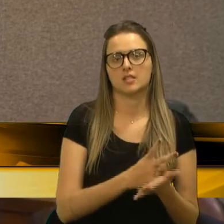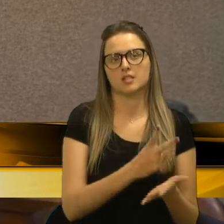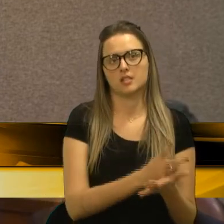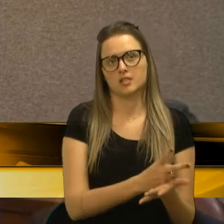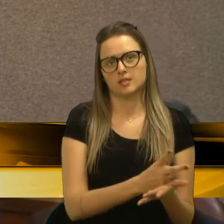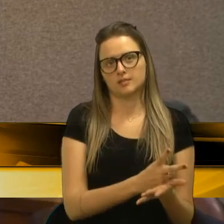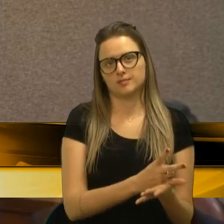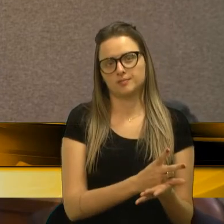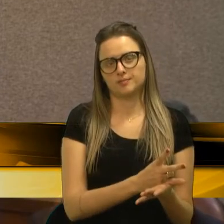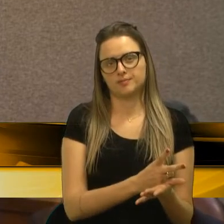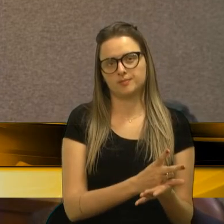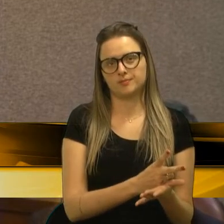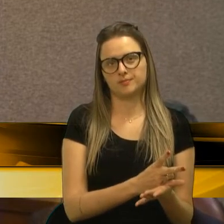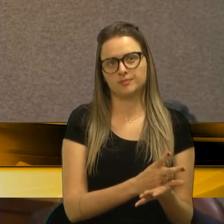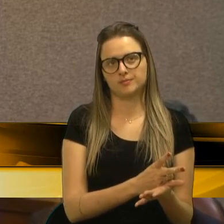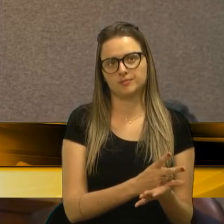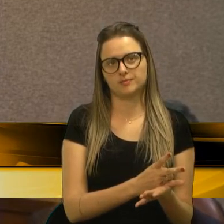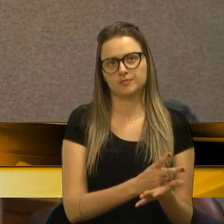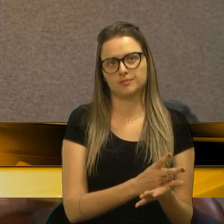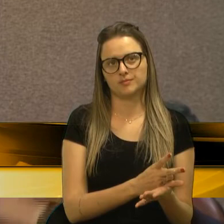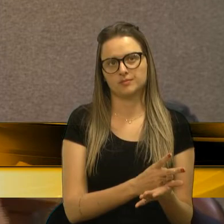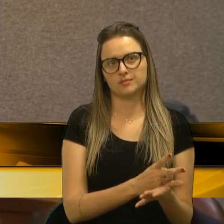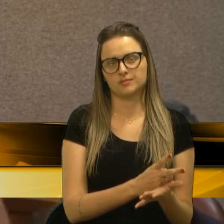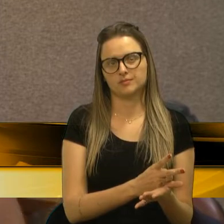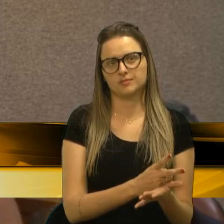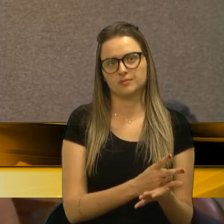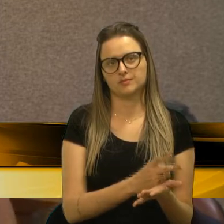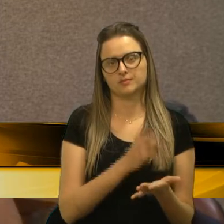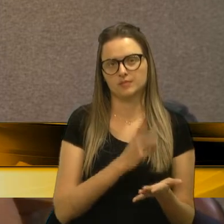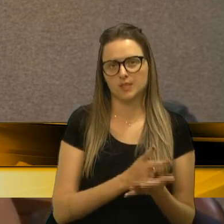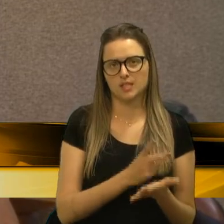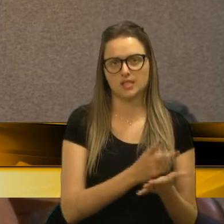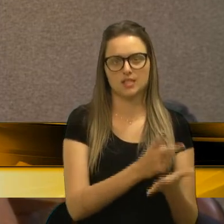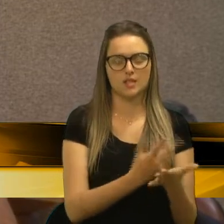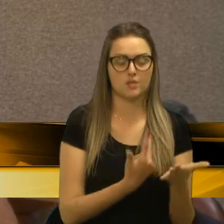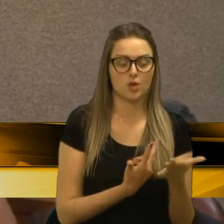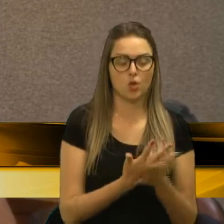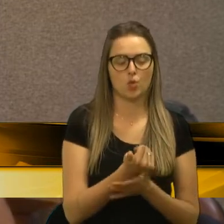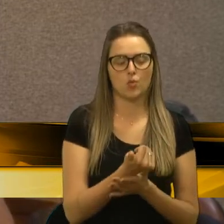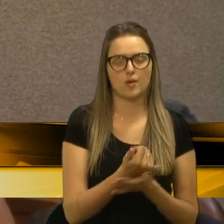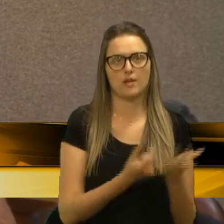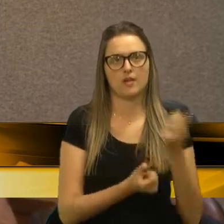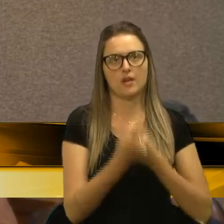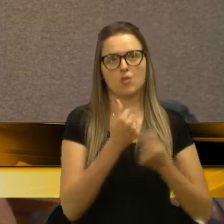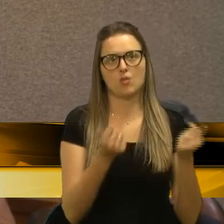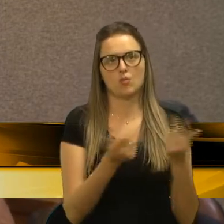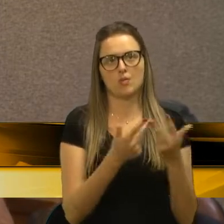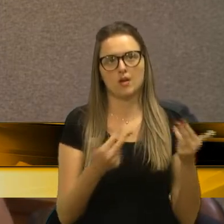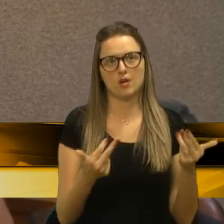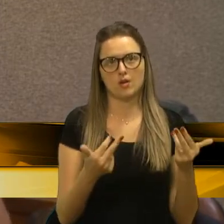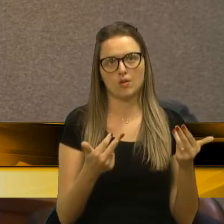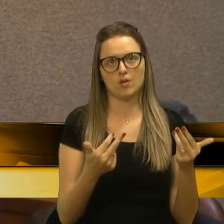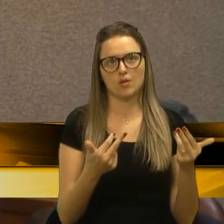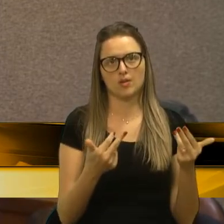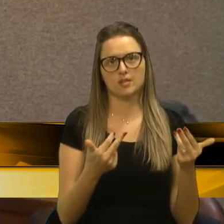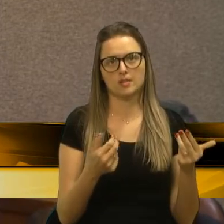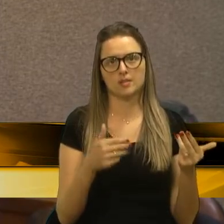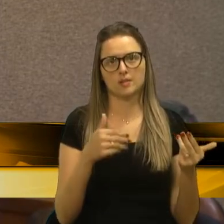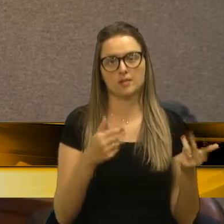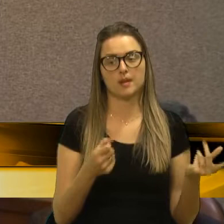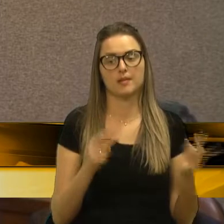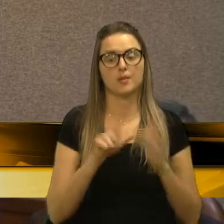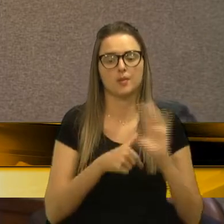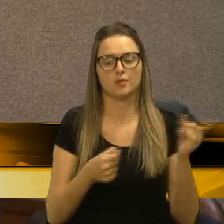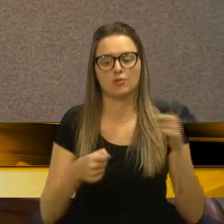comprava sempre algo para levar para o distrito de São Désbio